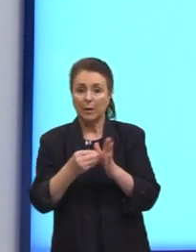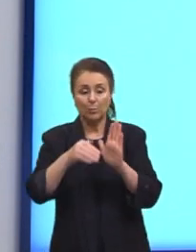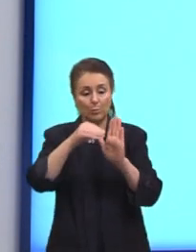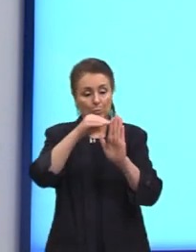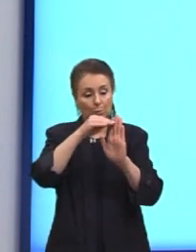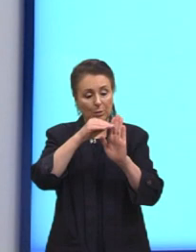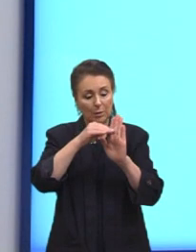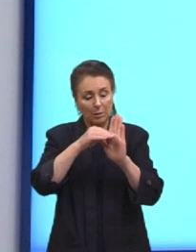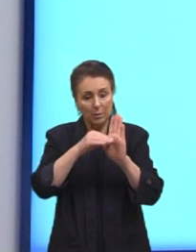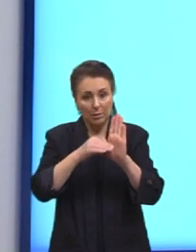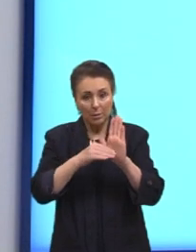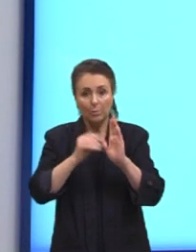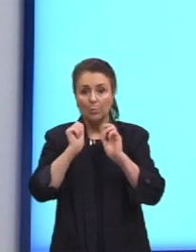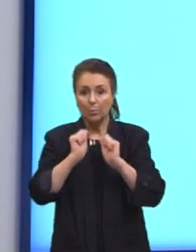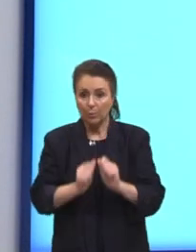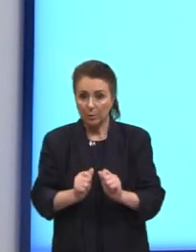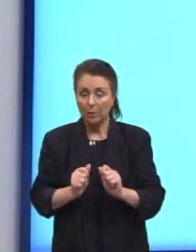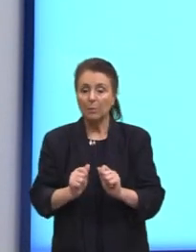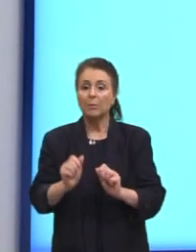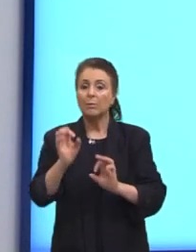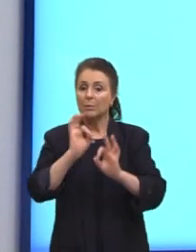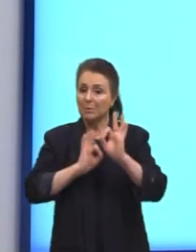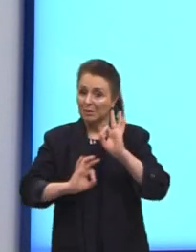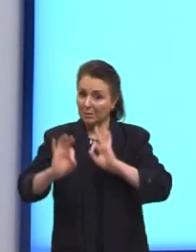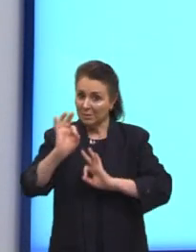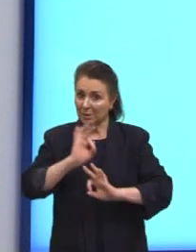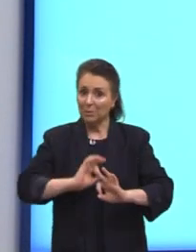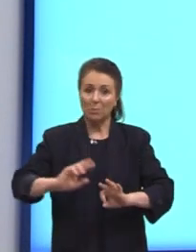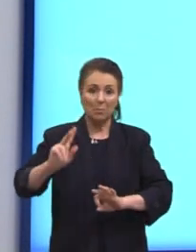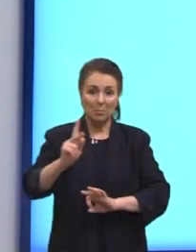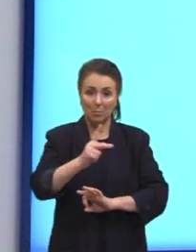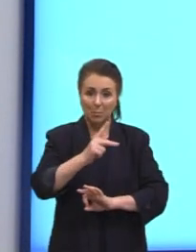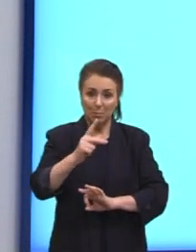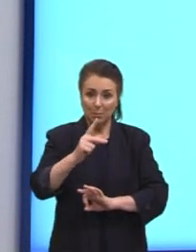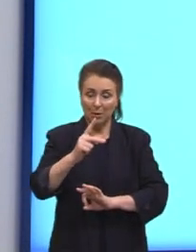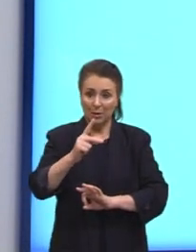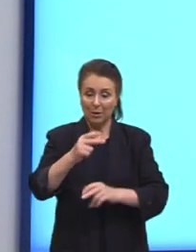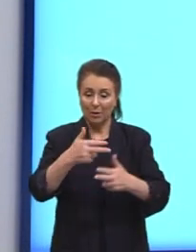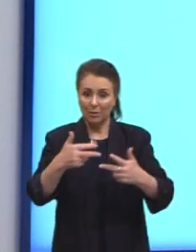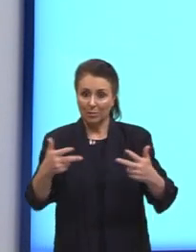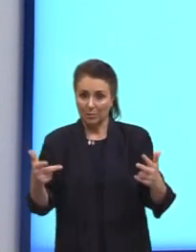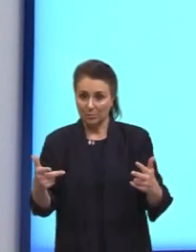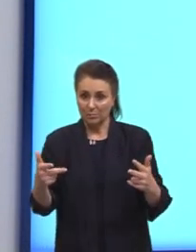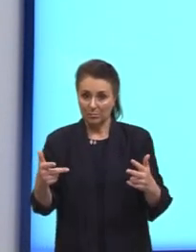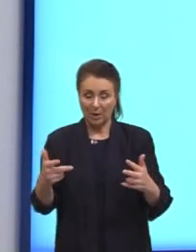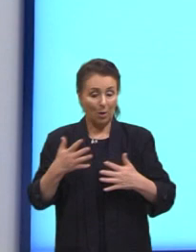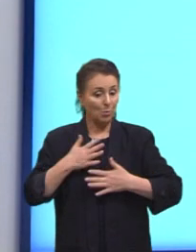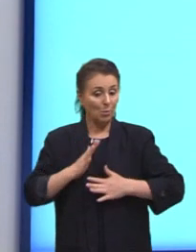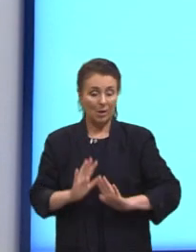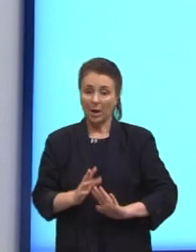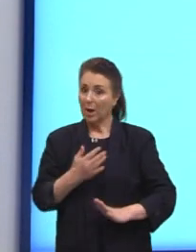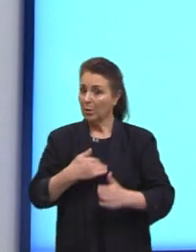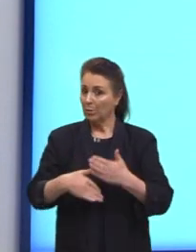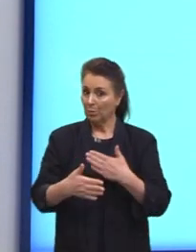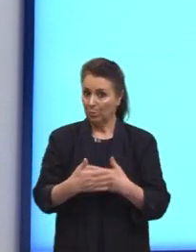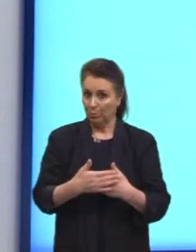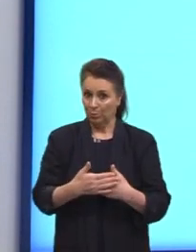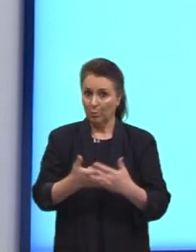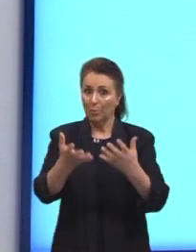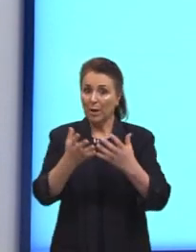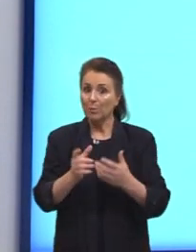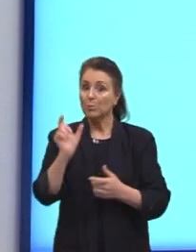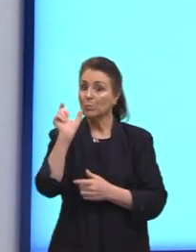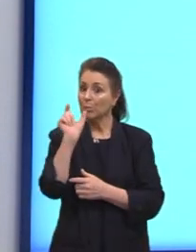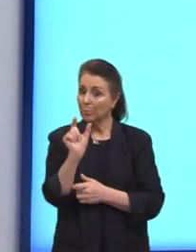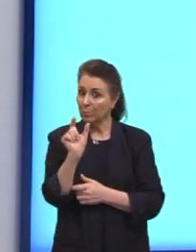nós podemos formar com P elementos. Então, eu não quero o todo, eu quero somente uma parte dele, que